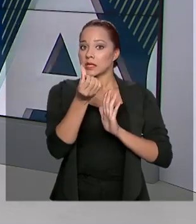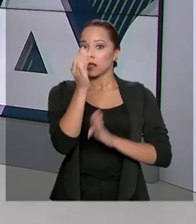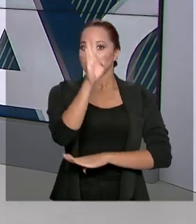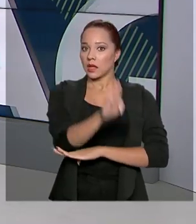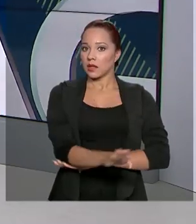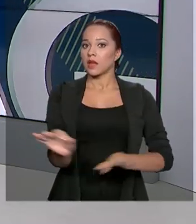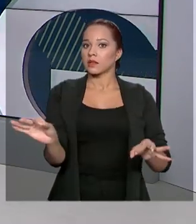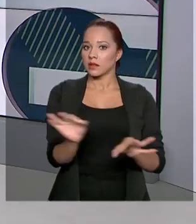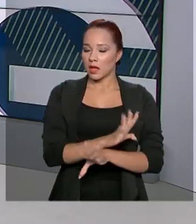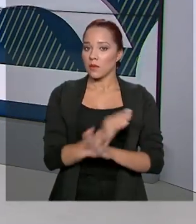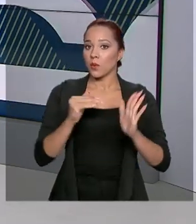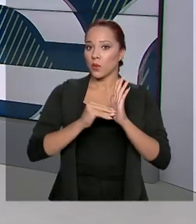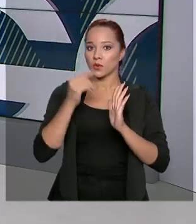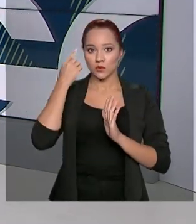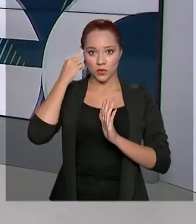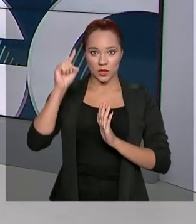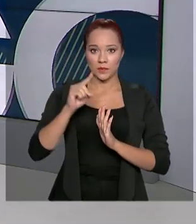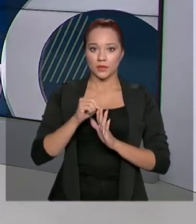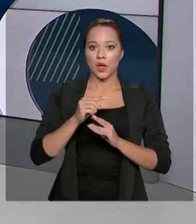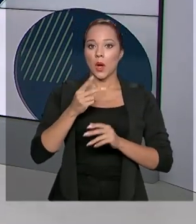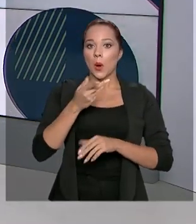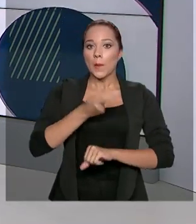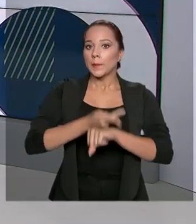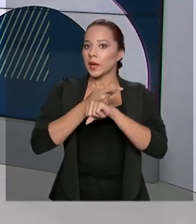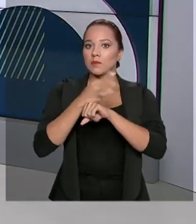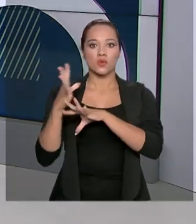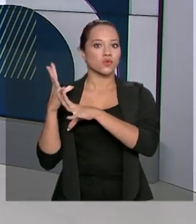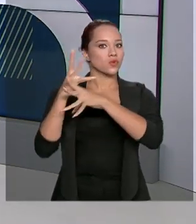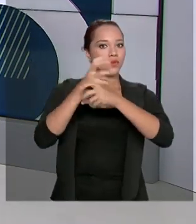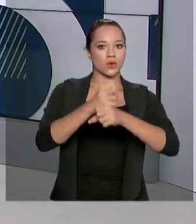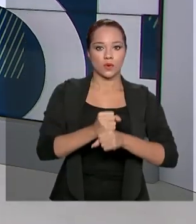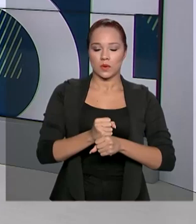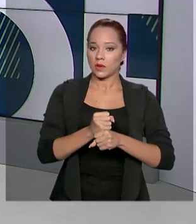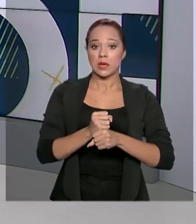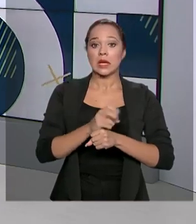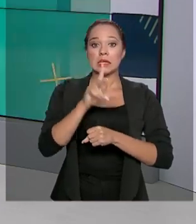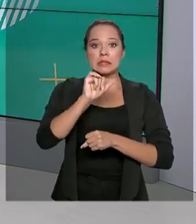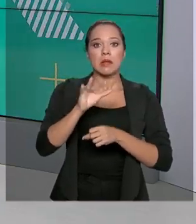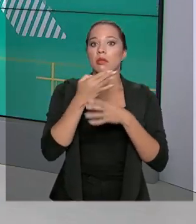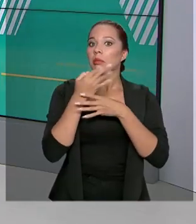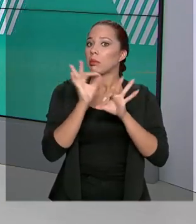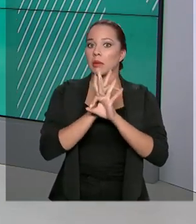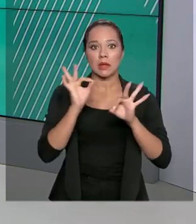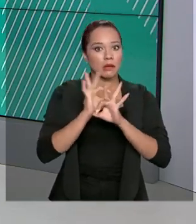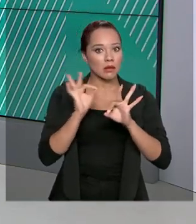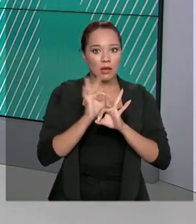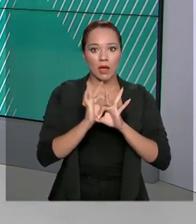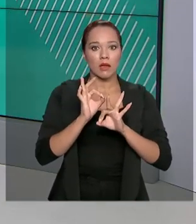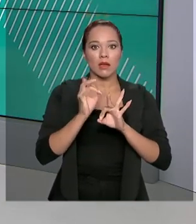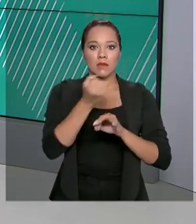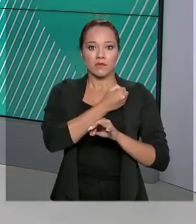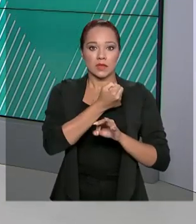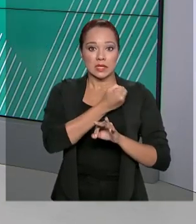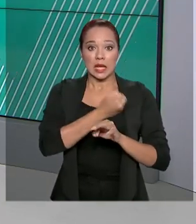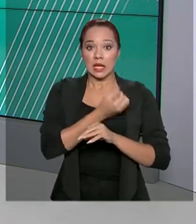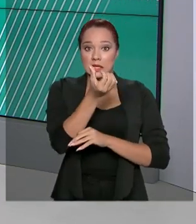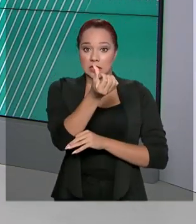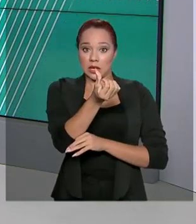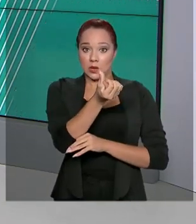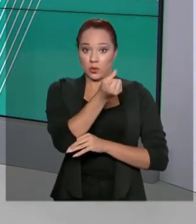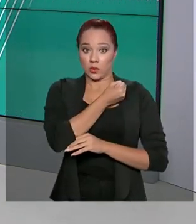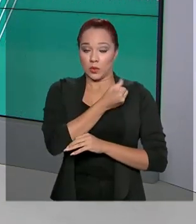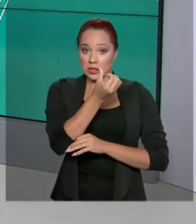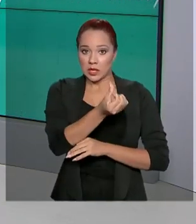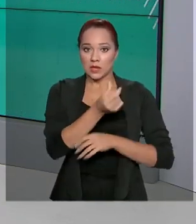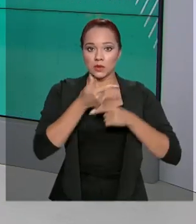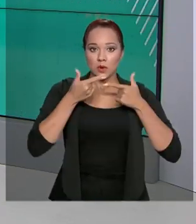no último dia do ano. O prêmio não acumula pelas regras do concurso. Se ninguém fizer até 6 dezenas, o